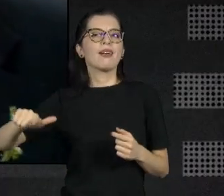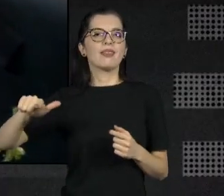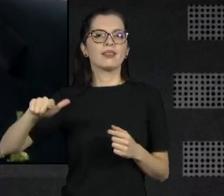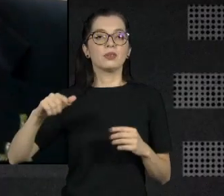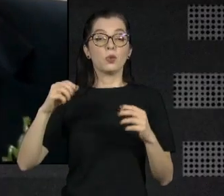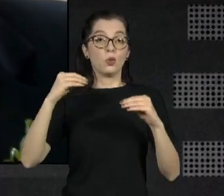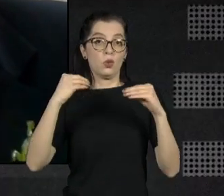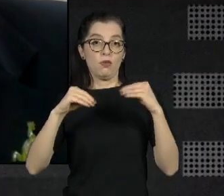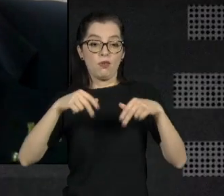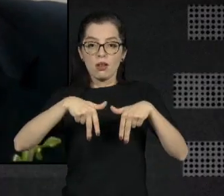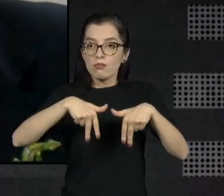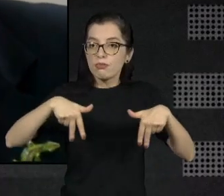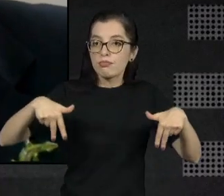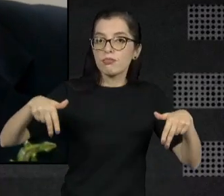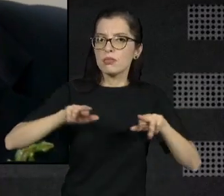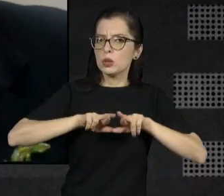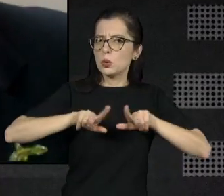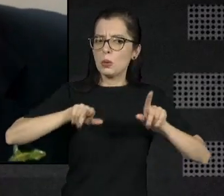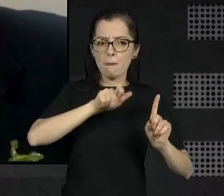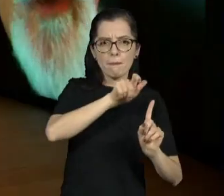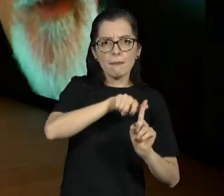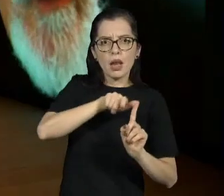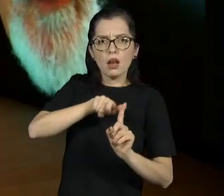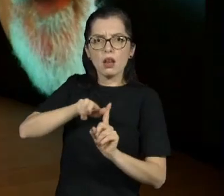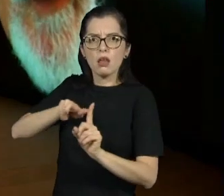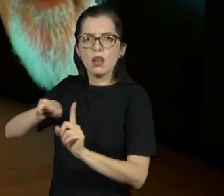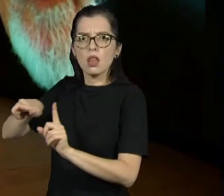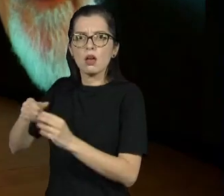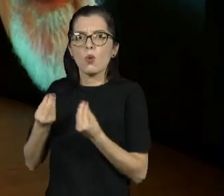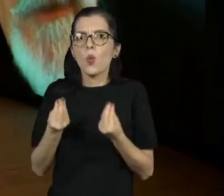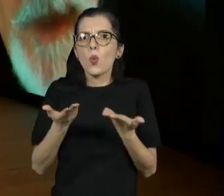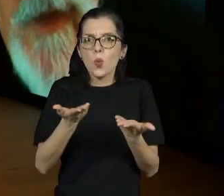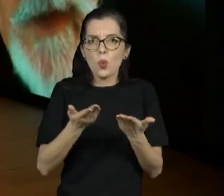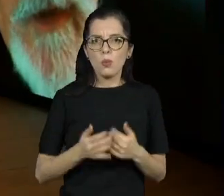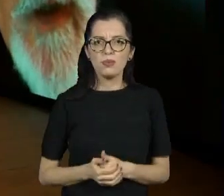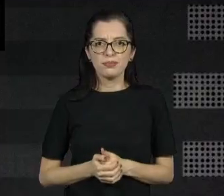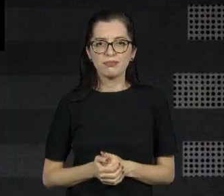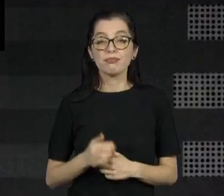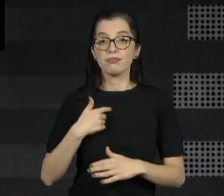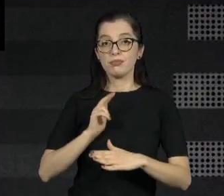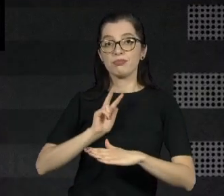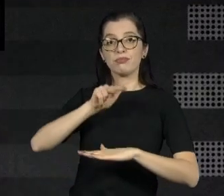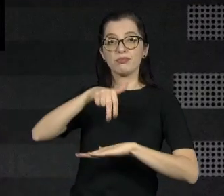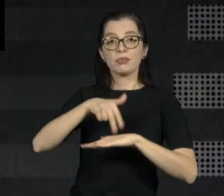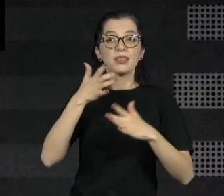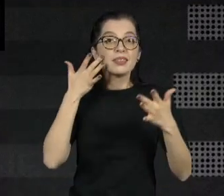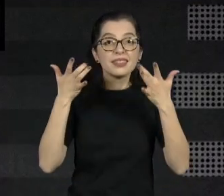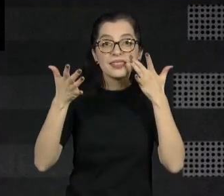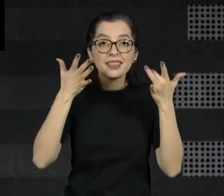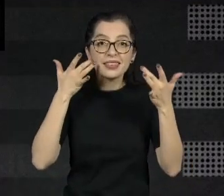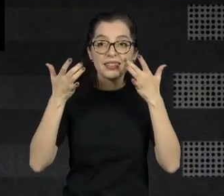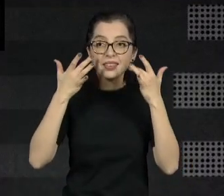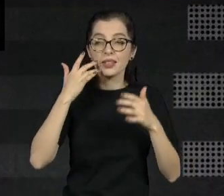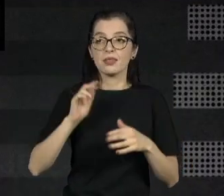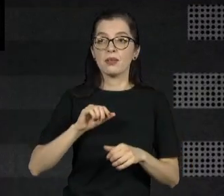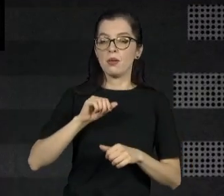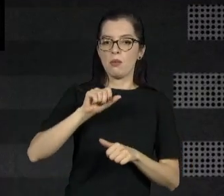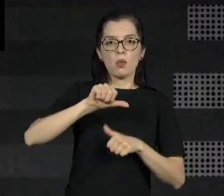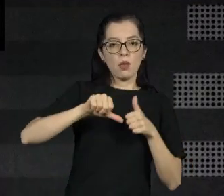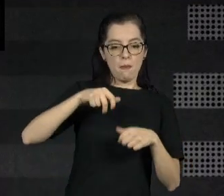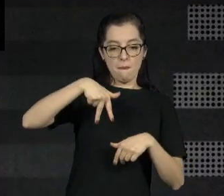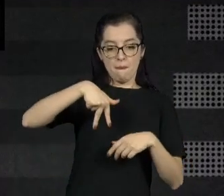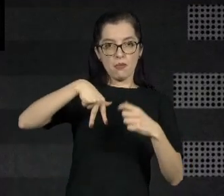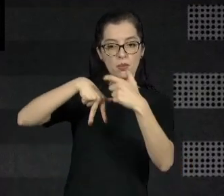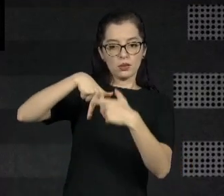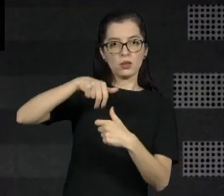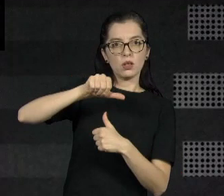Aí entrou o autor de teatro, entendeu? Fazer as composições, fazer bem teatral, na televisão, que eu acho saudável também, bom também,